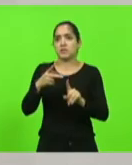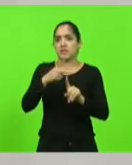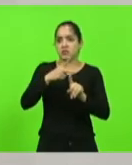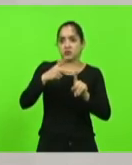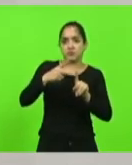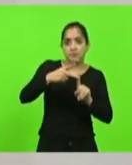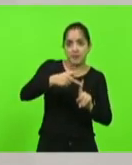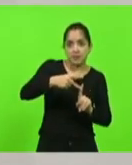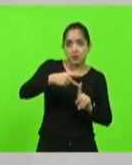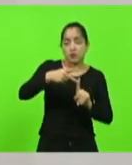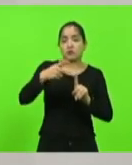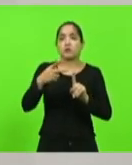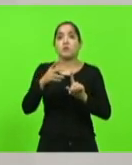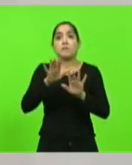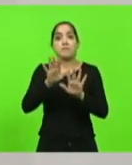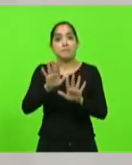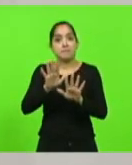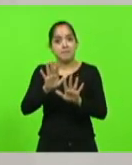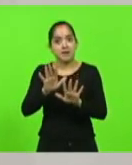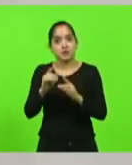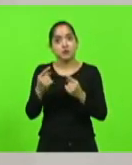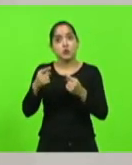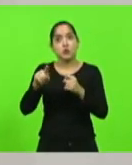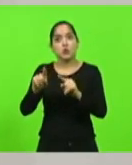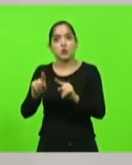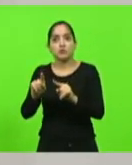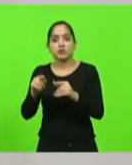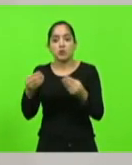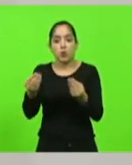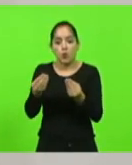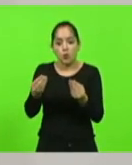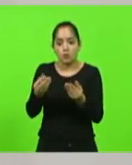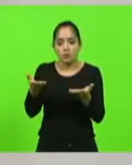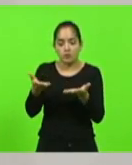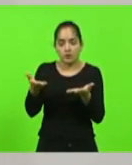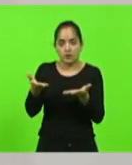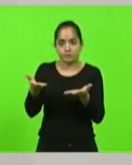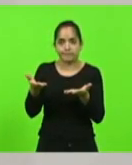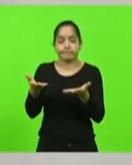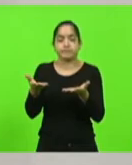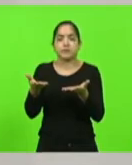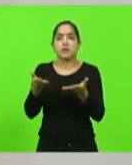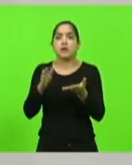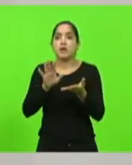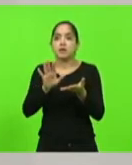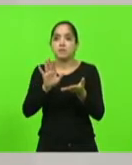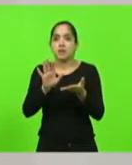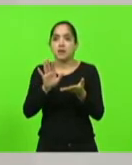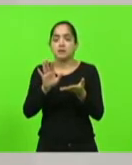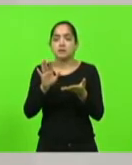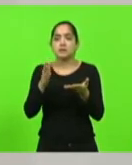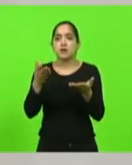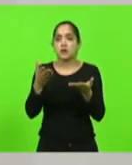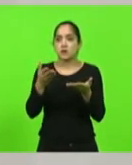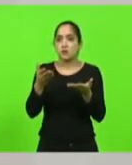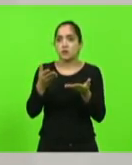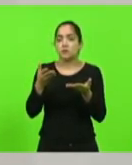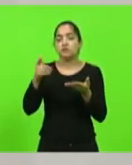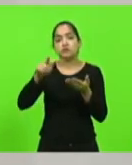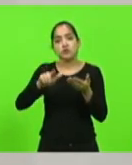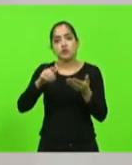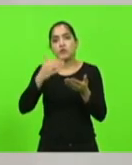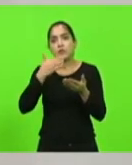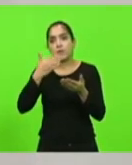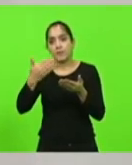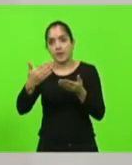condições que ela se apresenta para Santa Catarina da forma que está. e eu faço mais uma vez, eu rogo ao